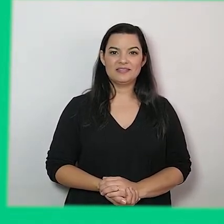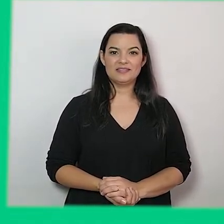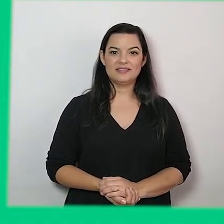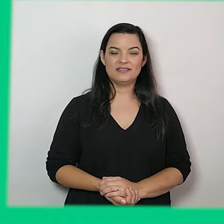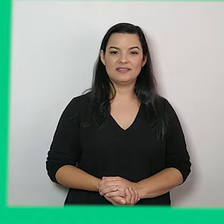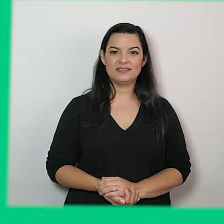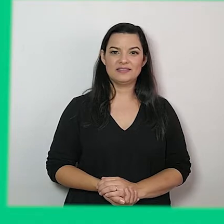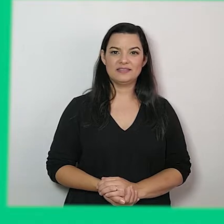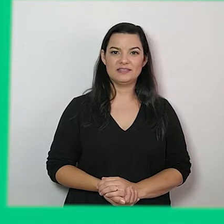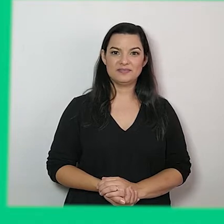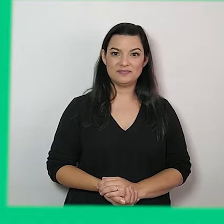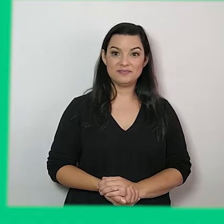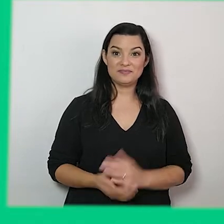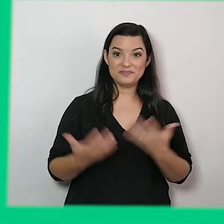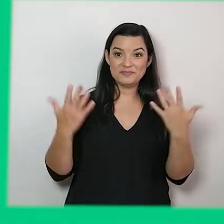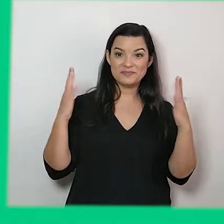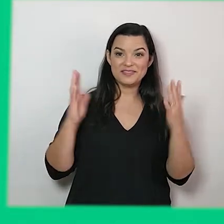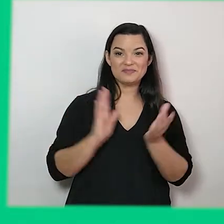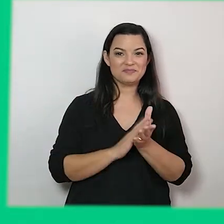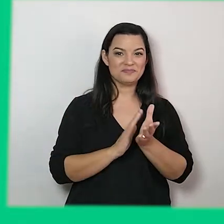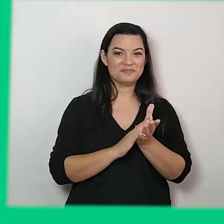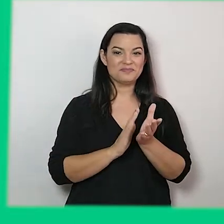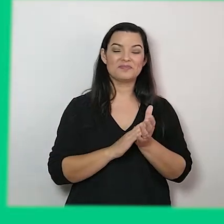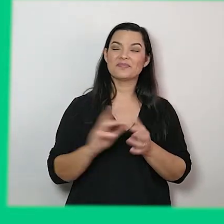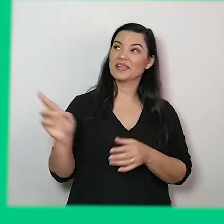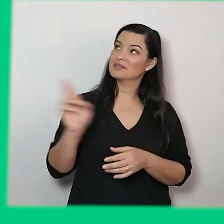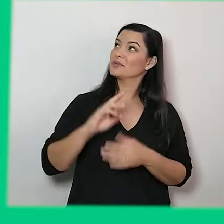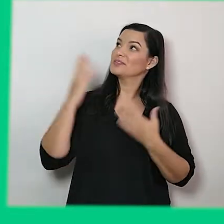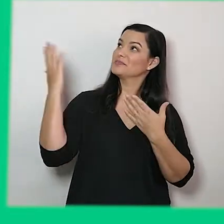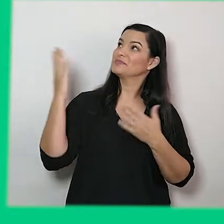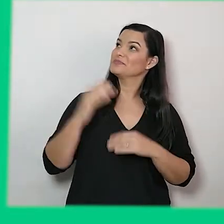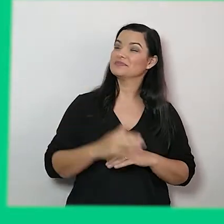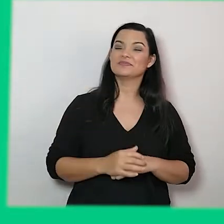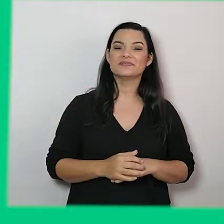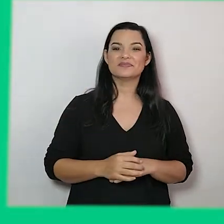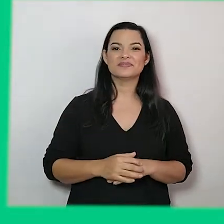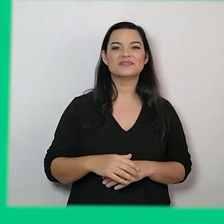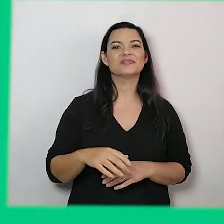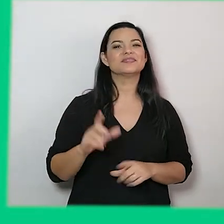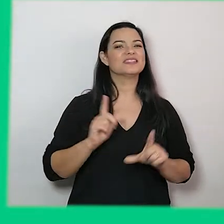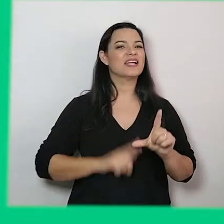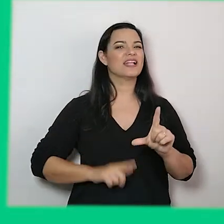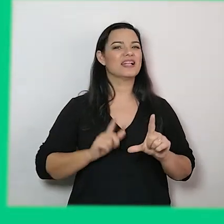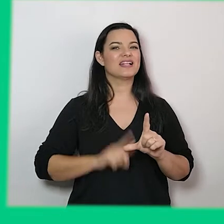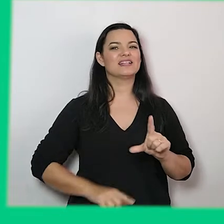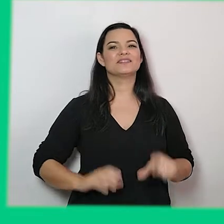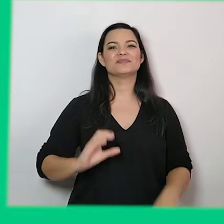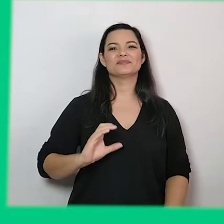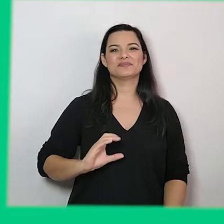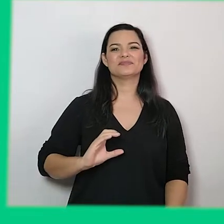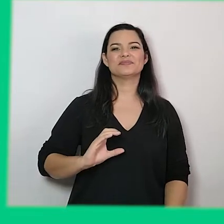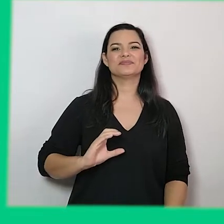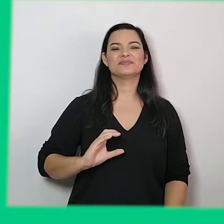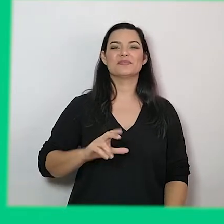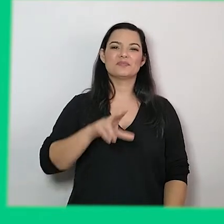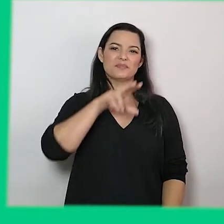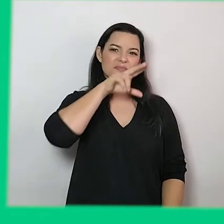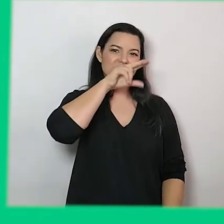Muito bem! Resposta na tela. A alternativa C, Patinho